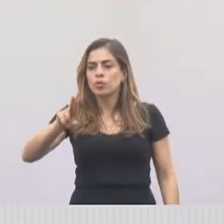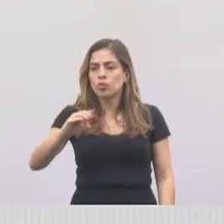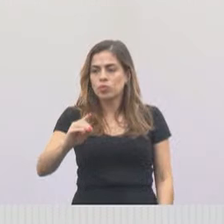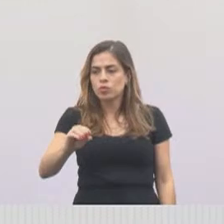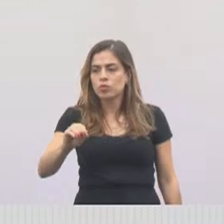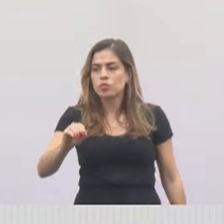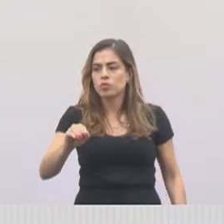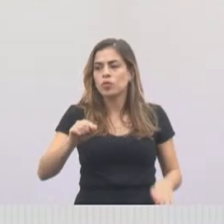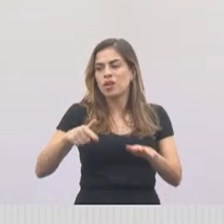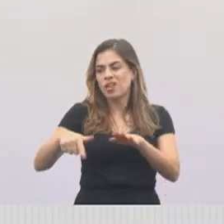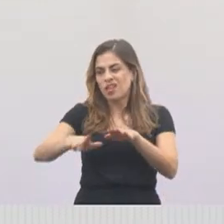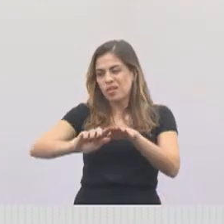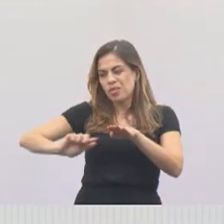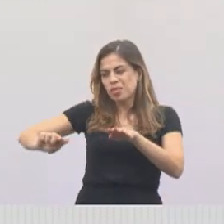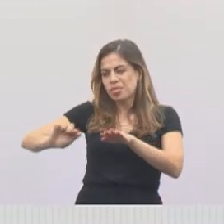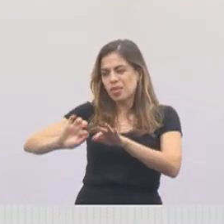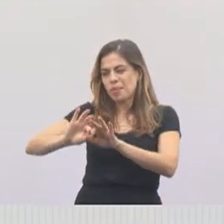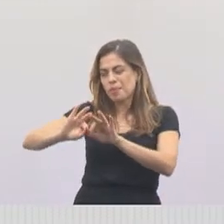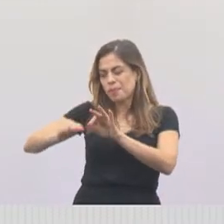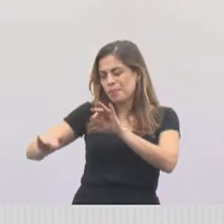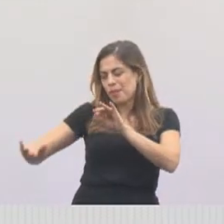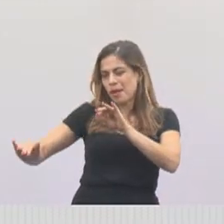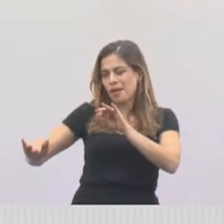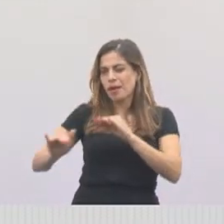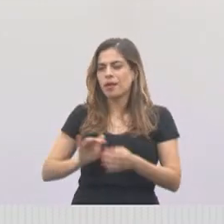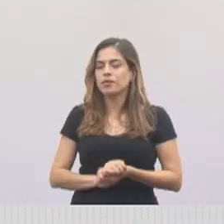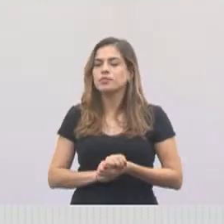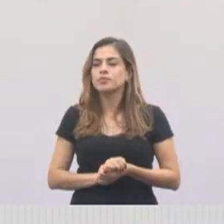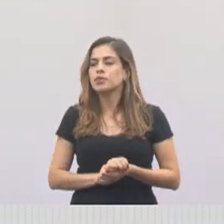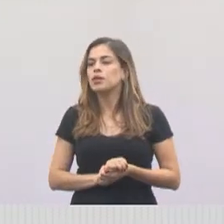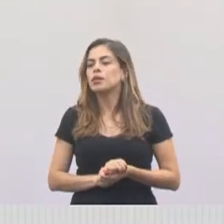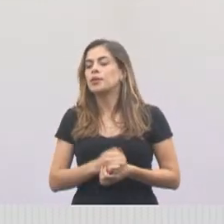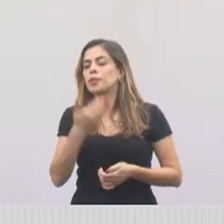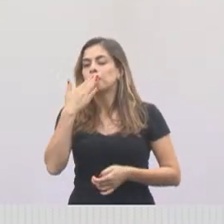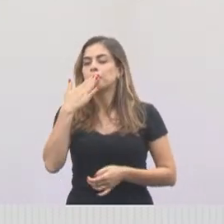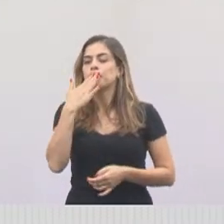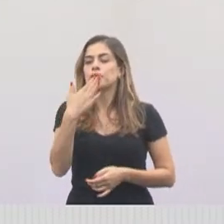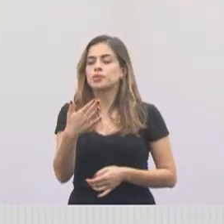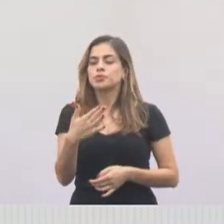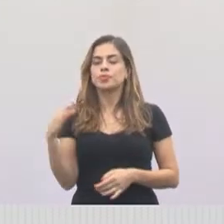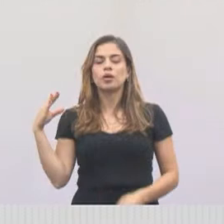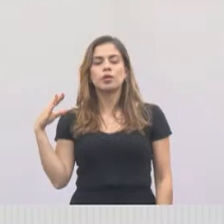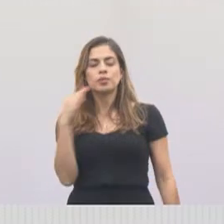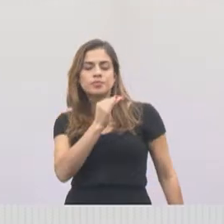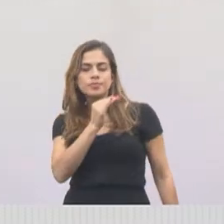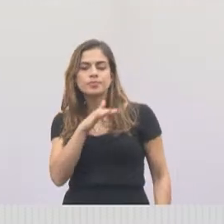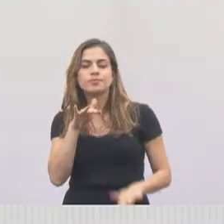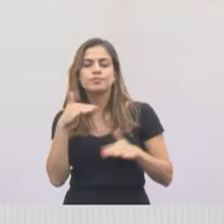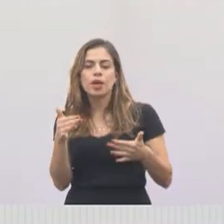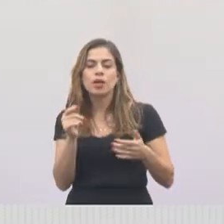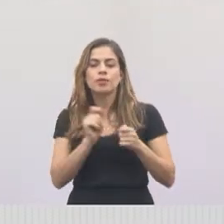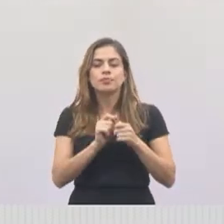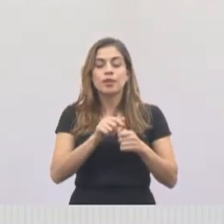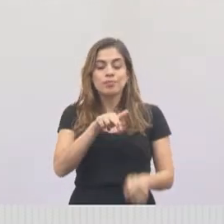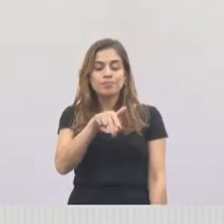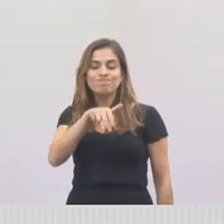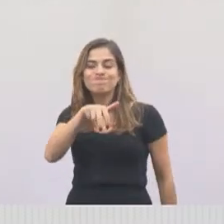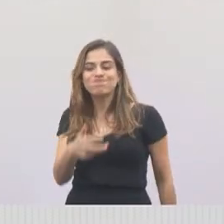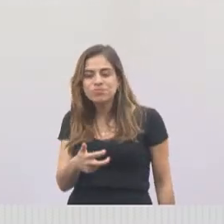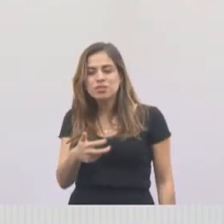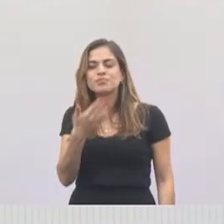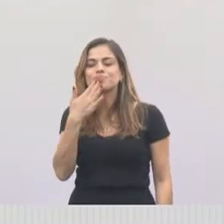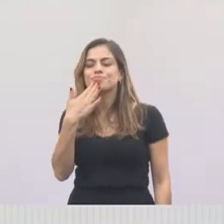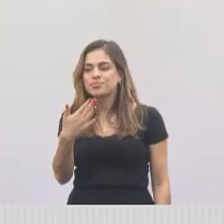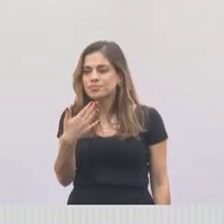está em desnível. Então, nós solicitamos com urgência, porque quem caiu lá nos